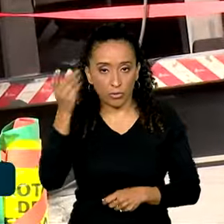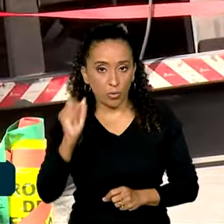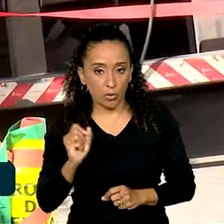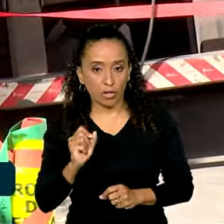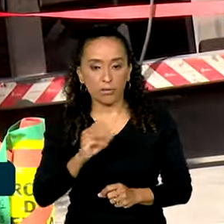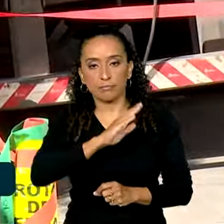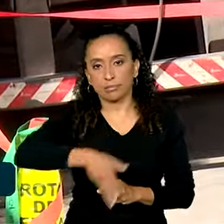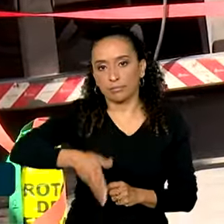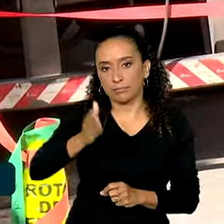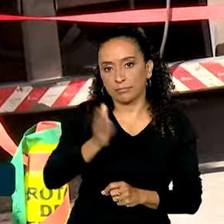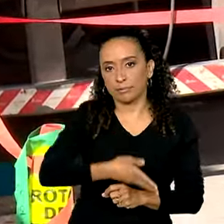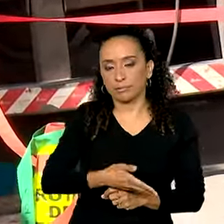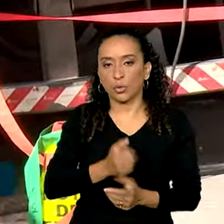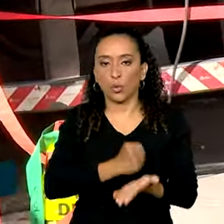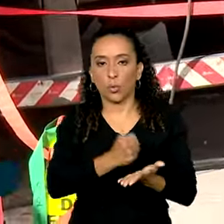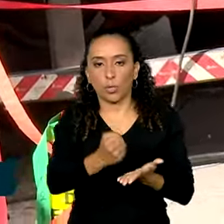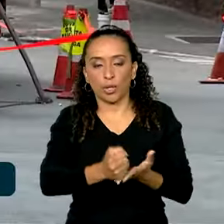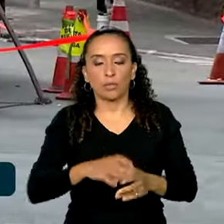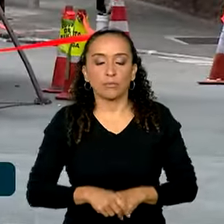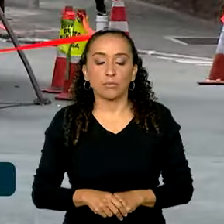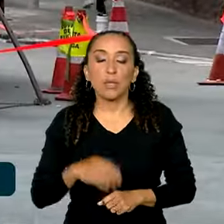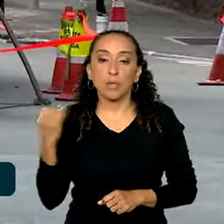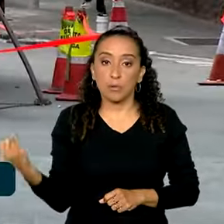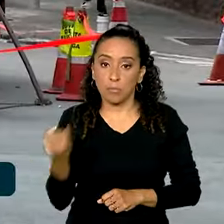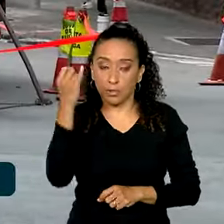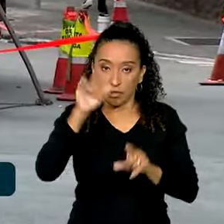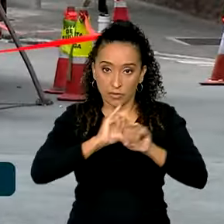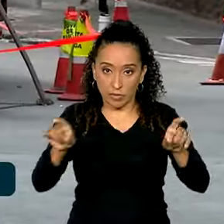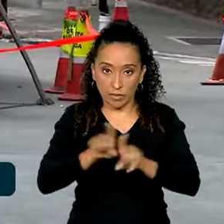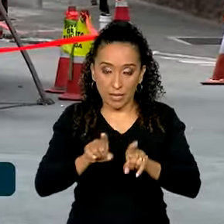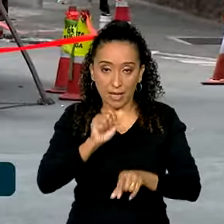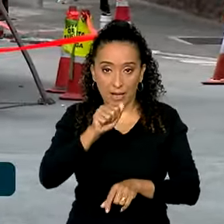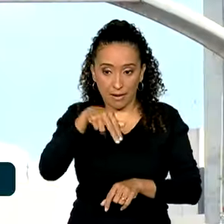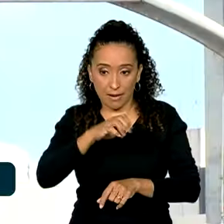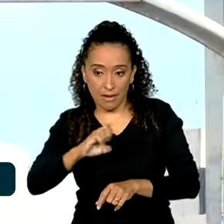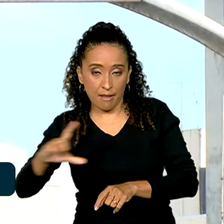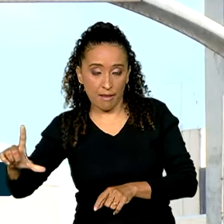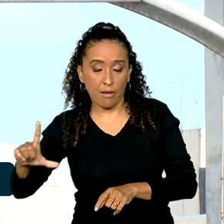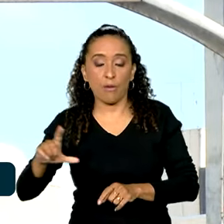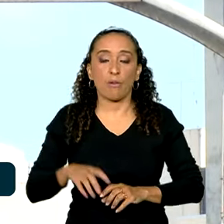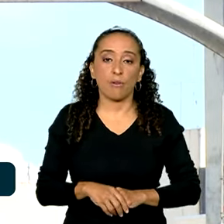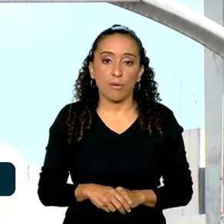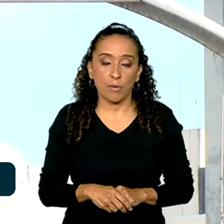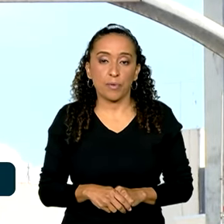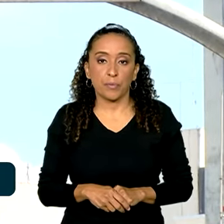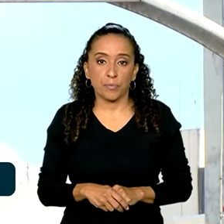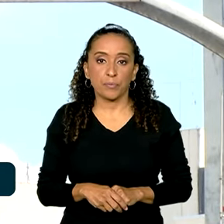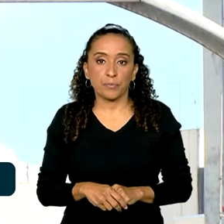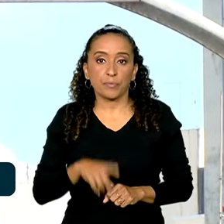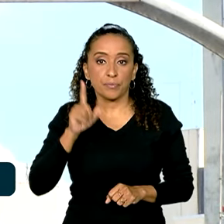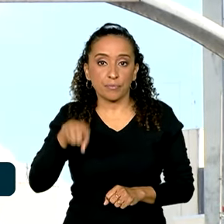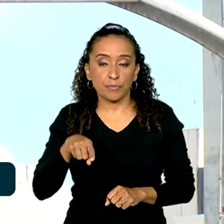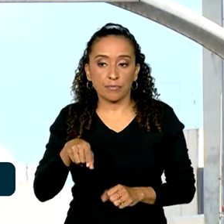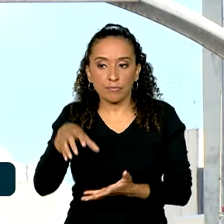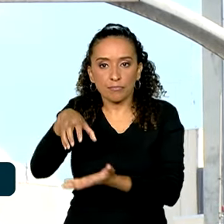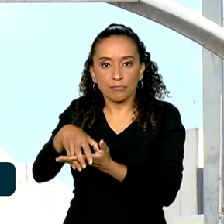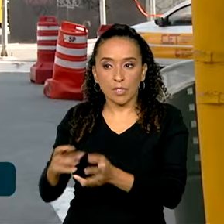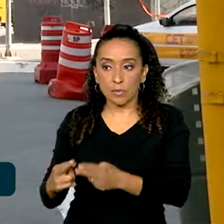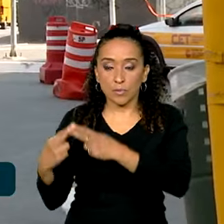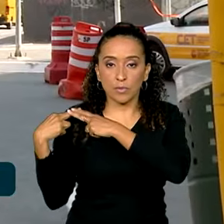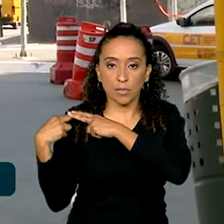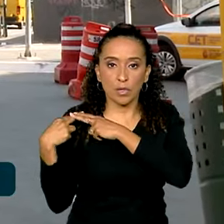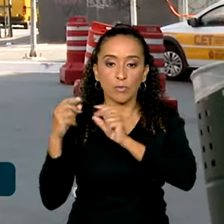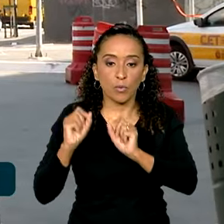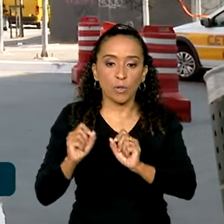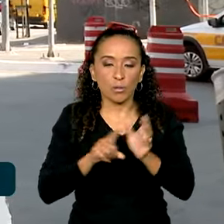na cassação do contrato. E é importante lembrar que a ANEEL, a Agência Nacional de Energia Elétrica, é o órgão responsável